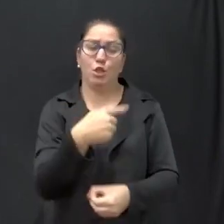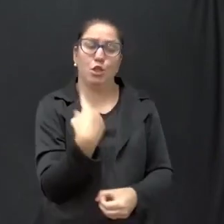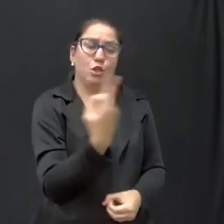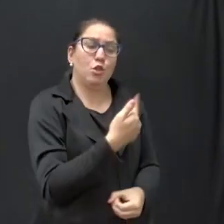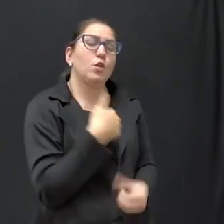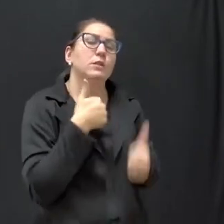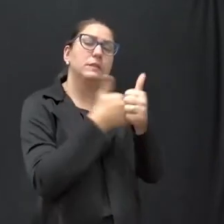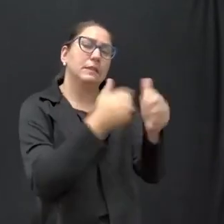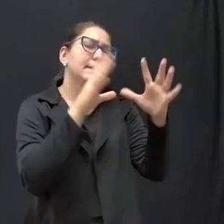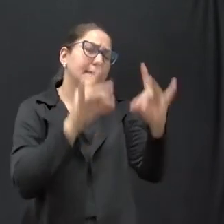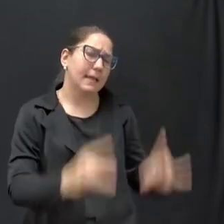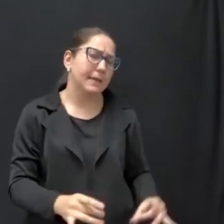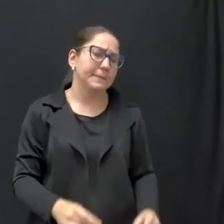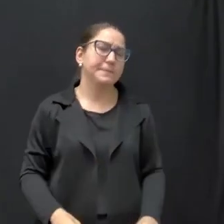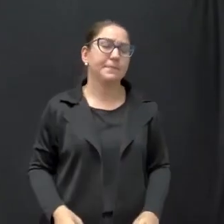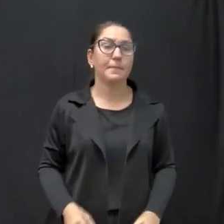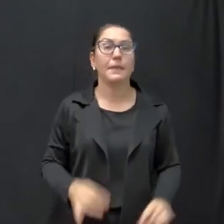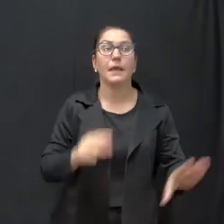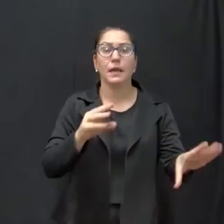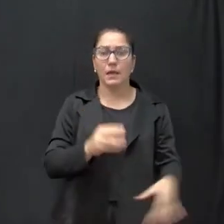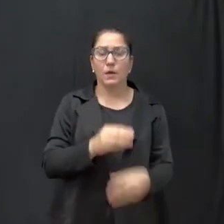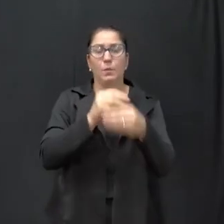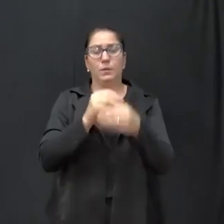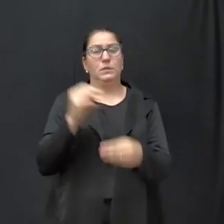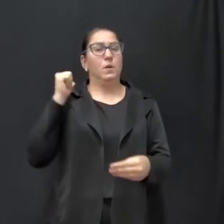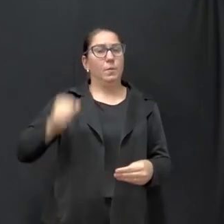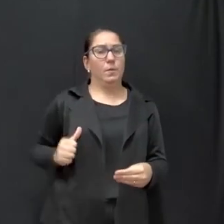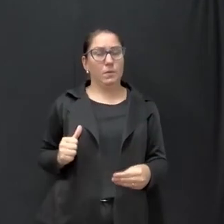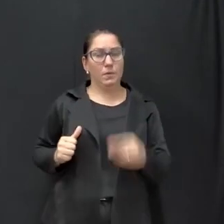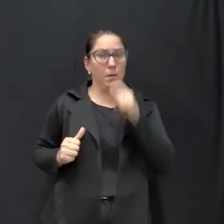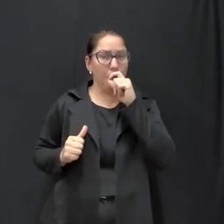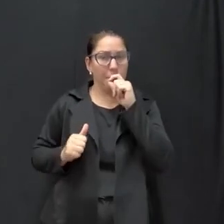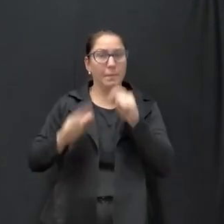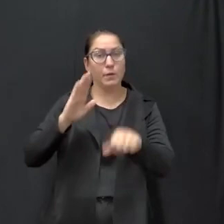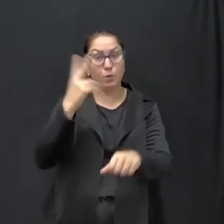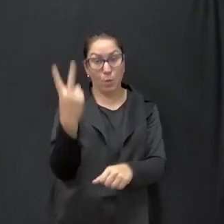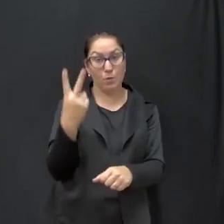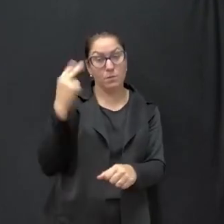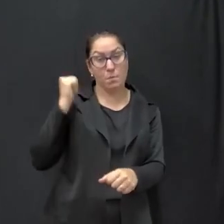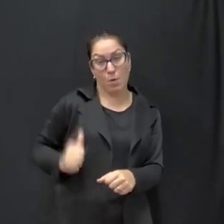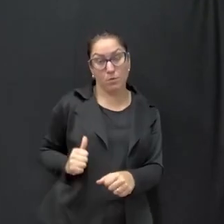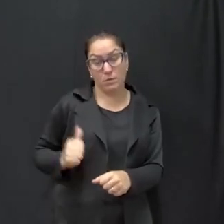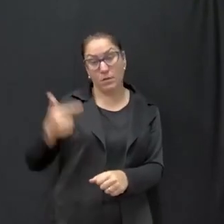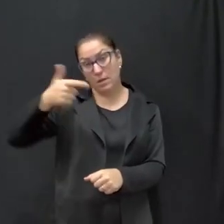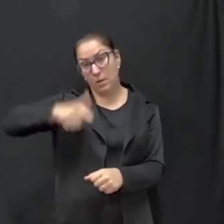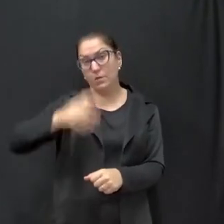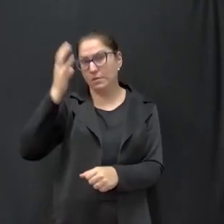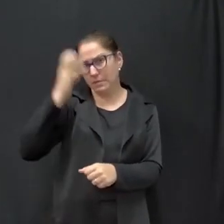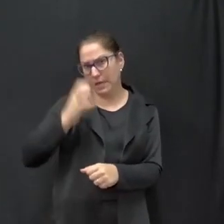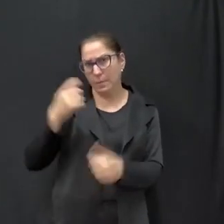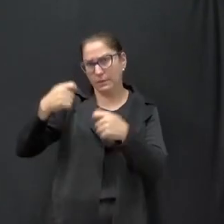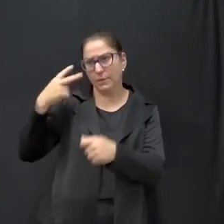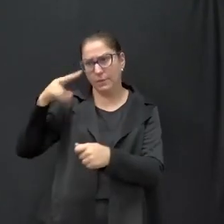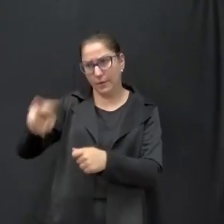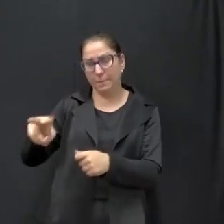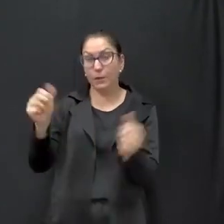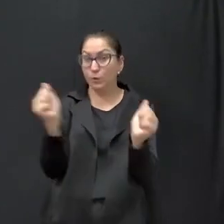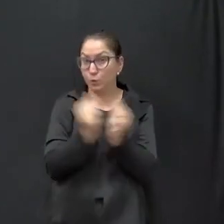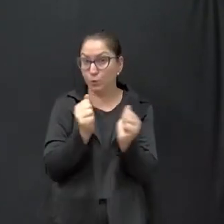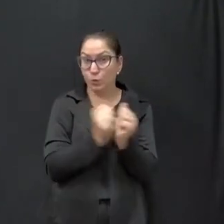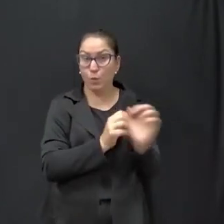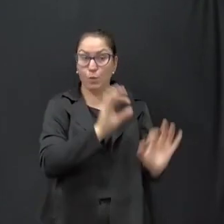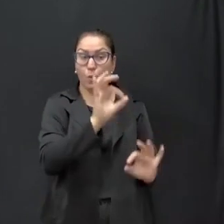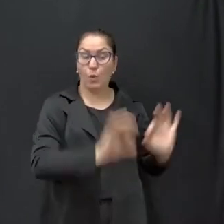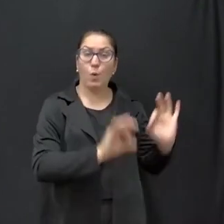o seguinte detalhe, a acumulação de Bolsa, que é um problema sério, que nós temos que verificar, junto aos órgãos